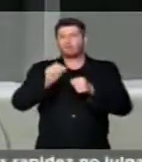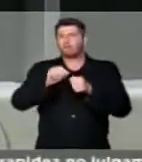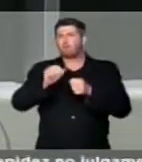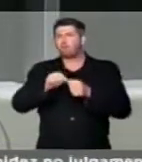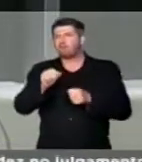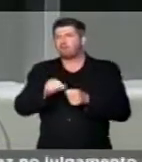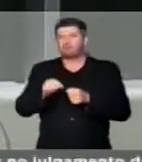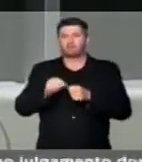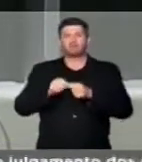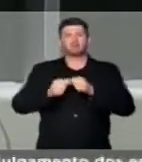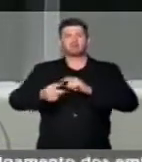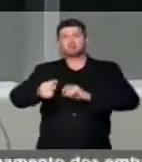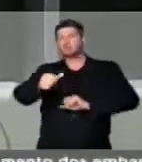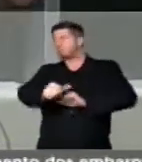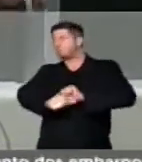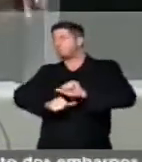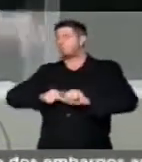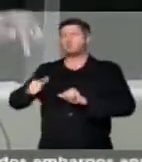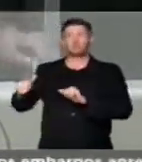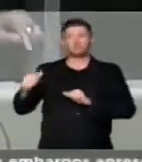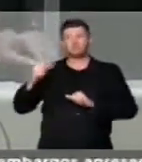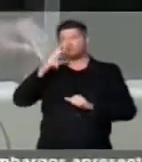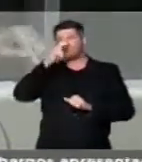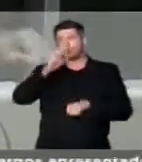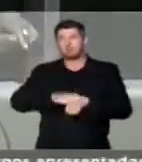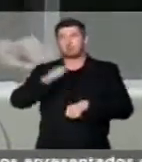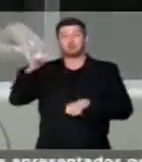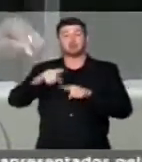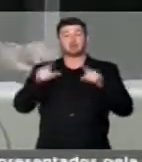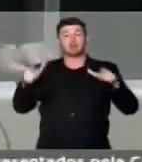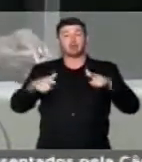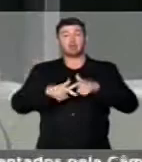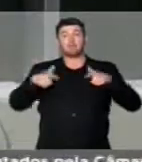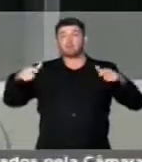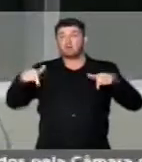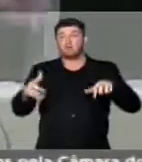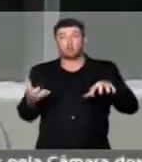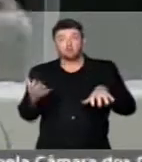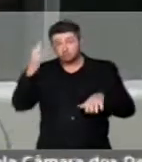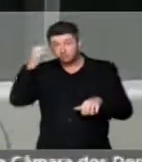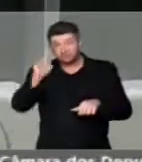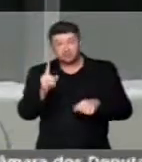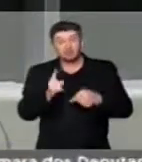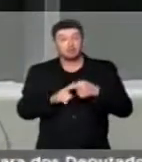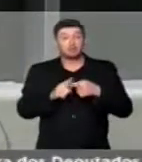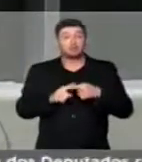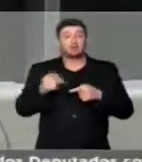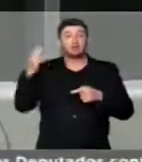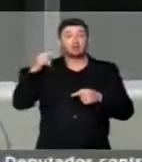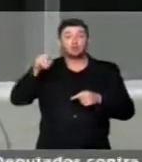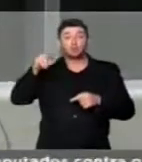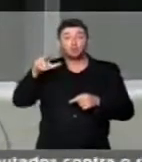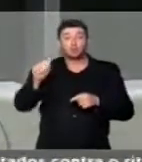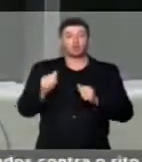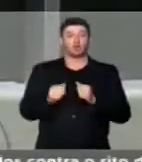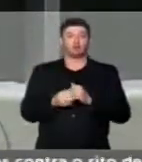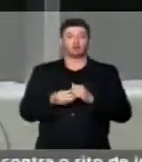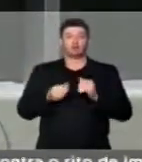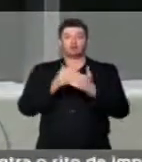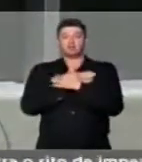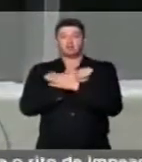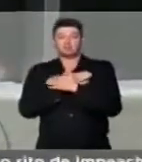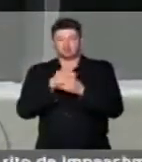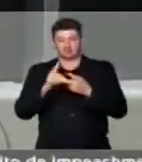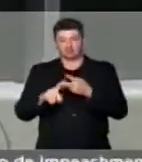maioria das revoluções, mas a maioria do Congresso não sabe, porque nunca foram da miséria, nunca ficaram desempregados,